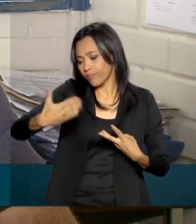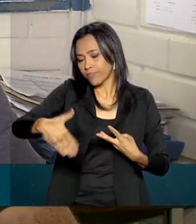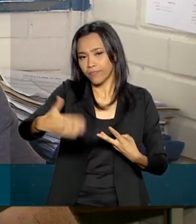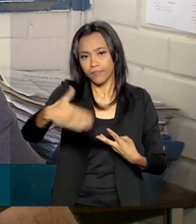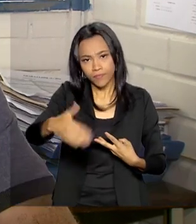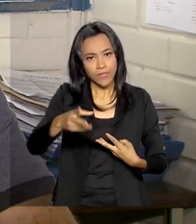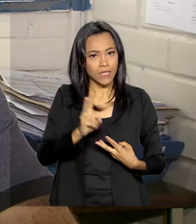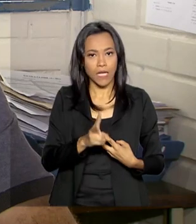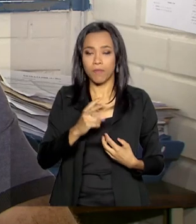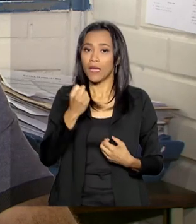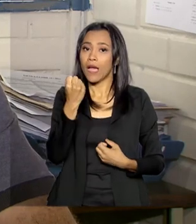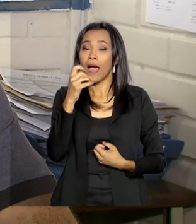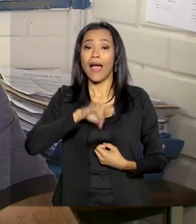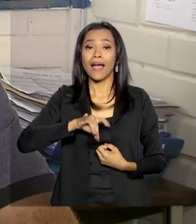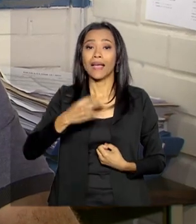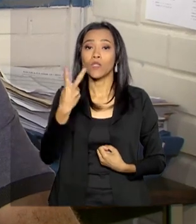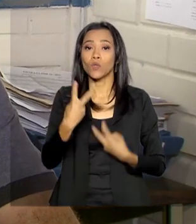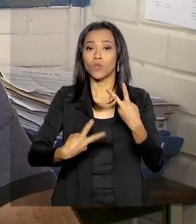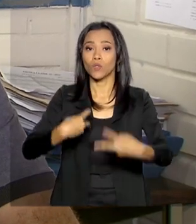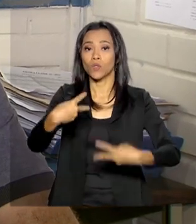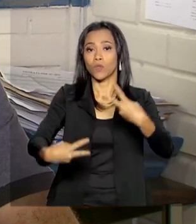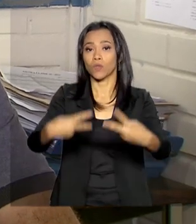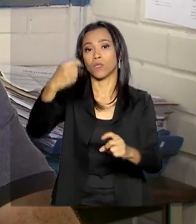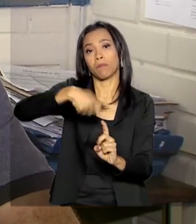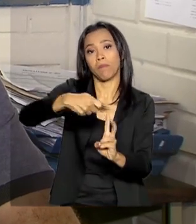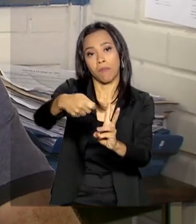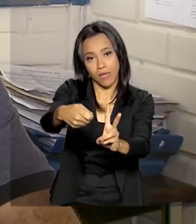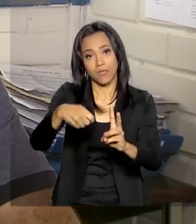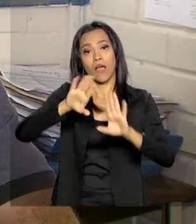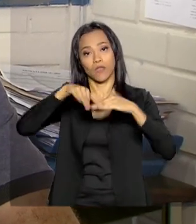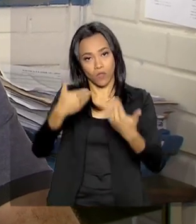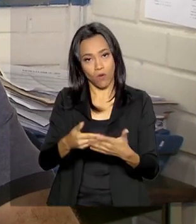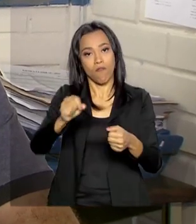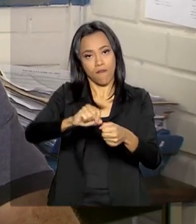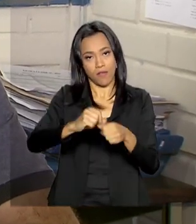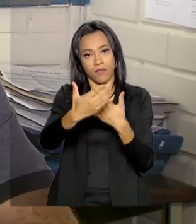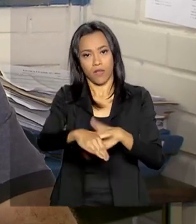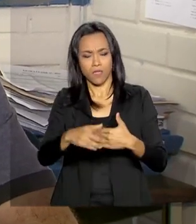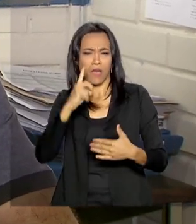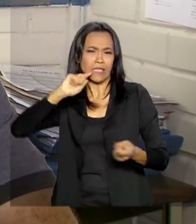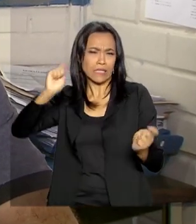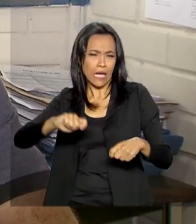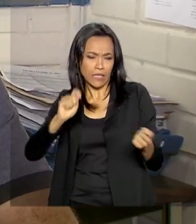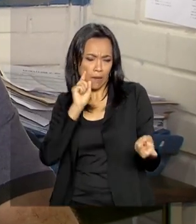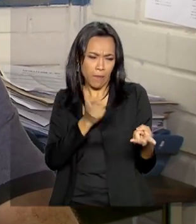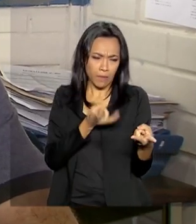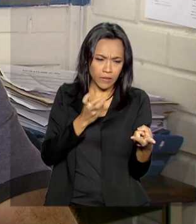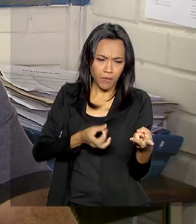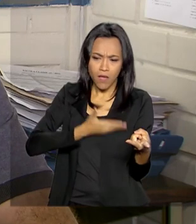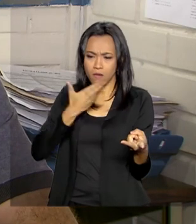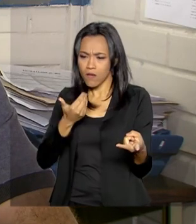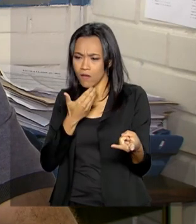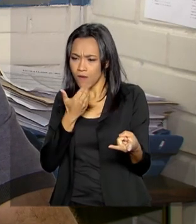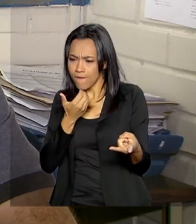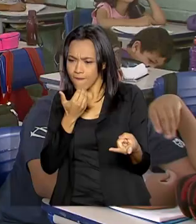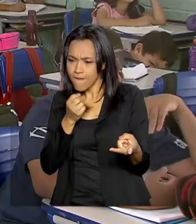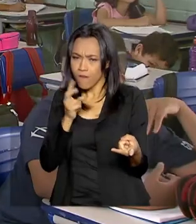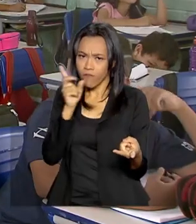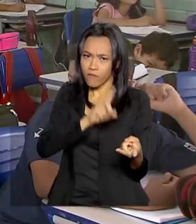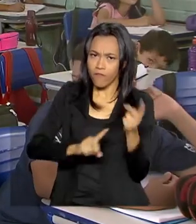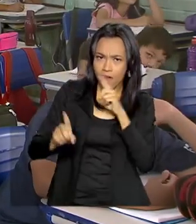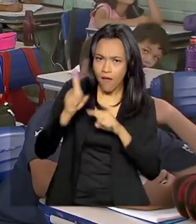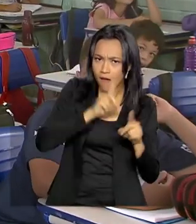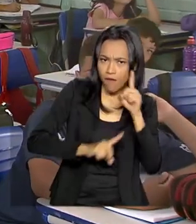os nossos alunos. E através desse tipo de avaliação, nós podemos mapear as fragilidades e as dificuldades dos nossos alunos.